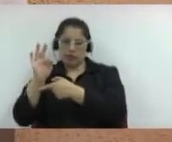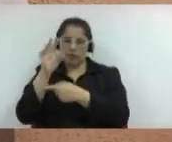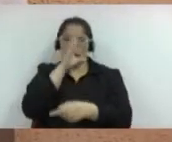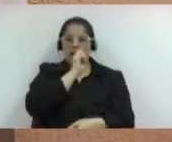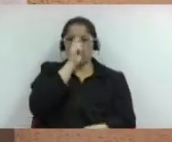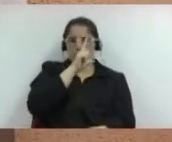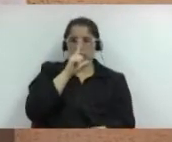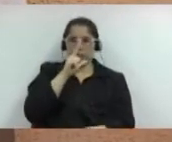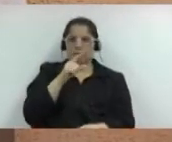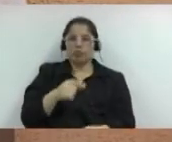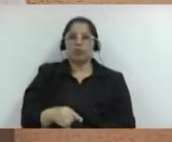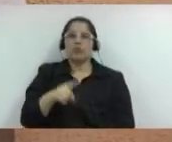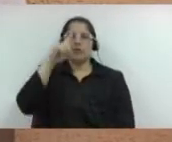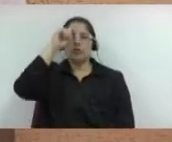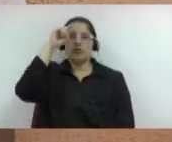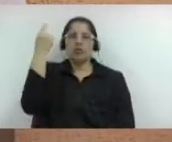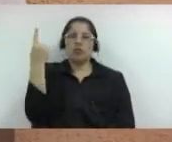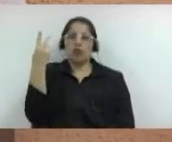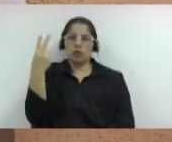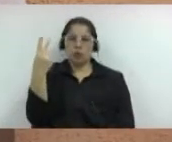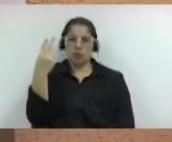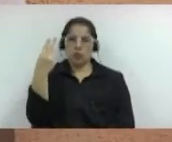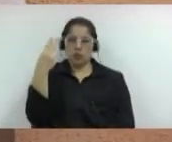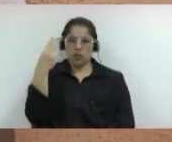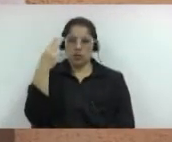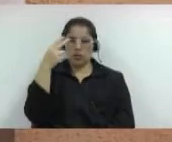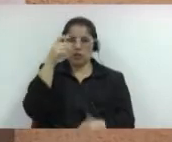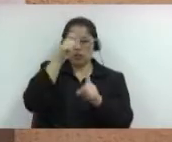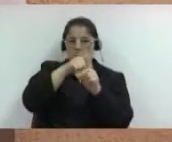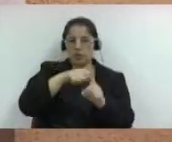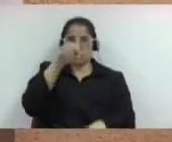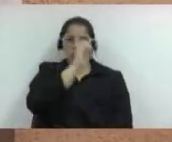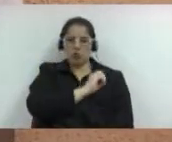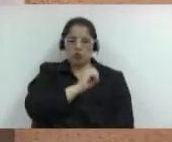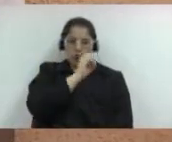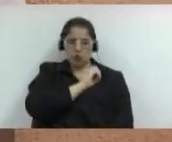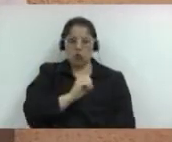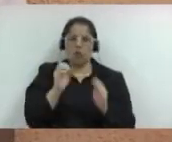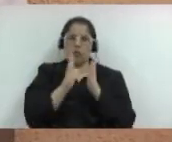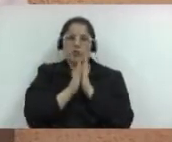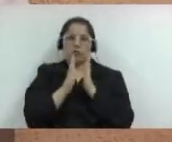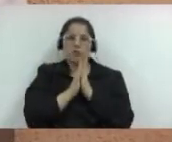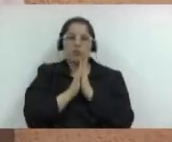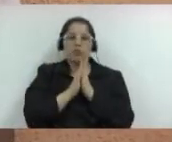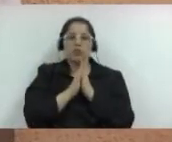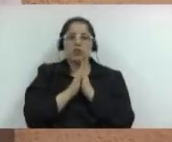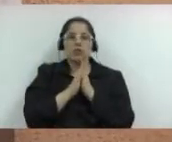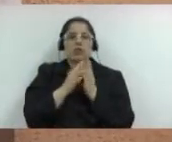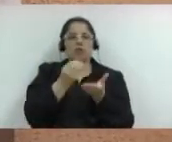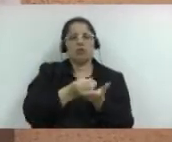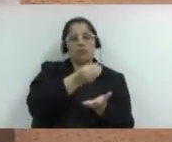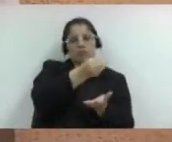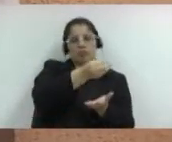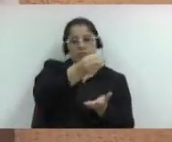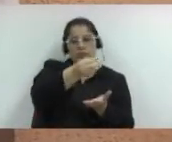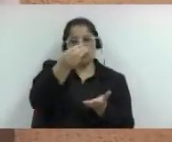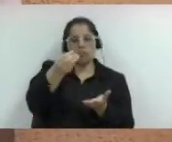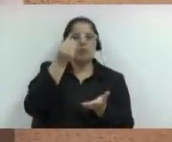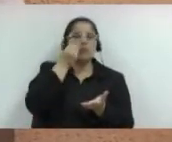Onde, no dia 12 de outubro, é celebrada uma missa e que os brinquedos doados são distribuídos às crianças.